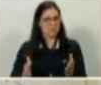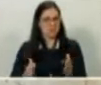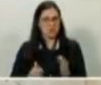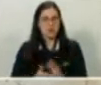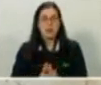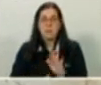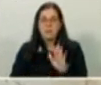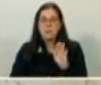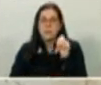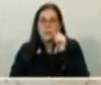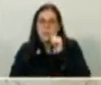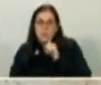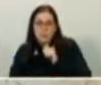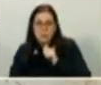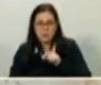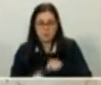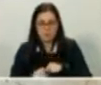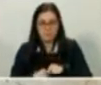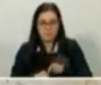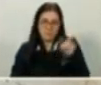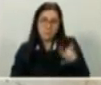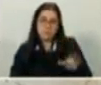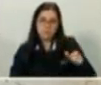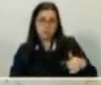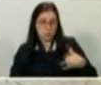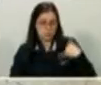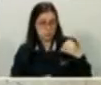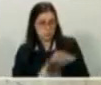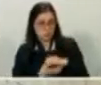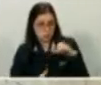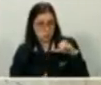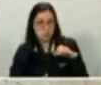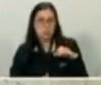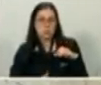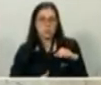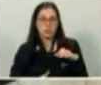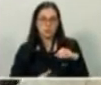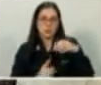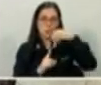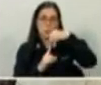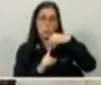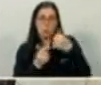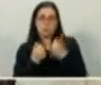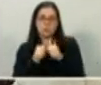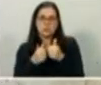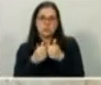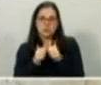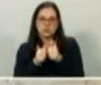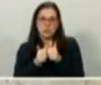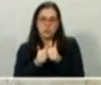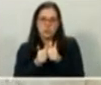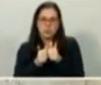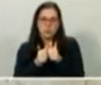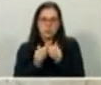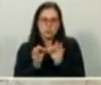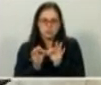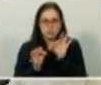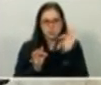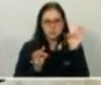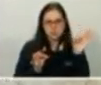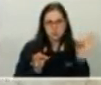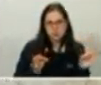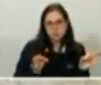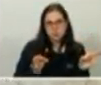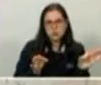podem descer dos pontos de ônibus, fora dos pontos de ônibus, das 22 às 5 horas da manhã. Foi extremamente bem